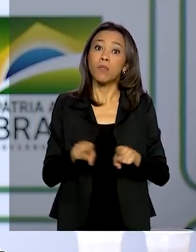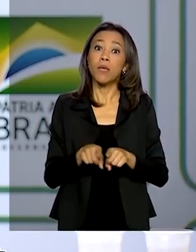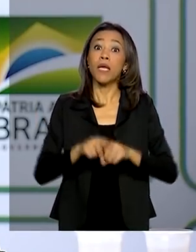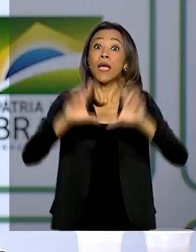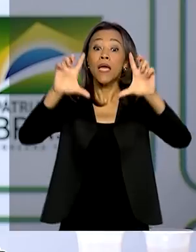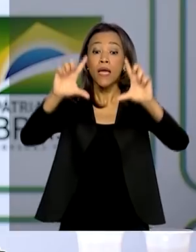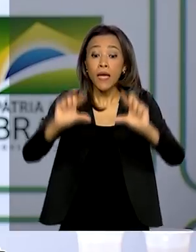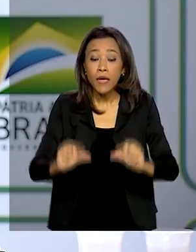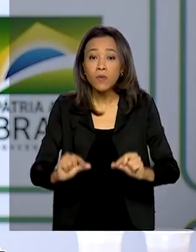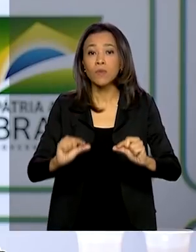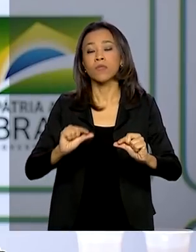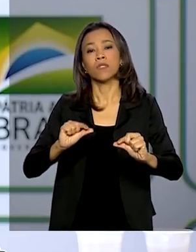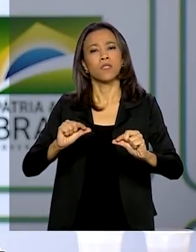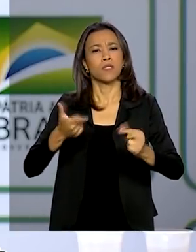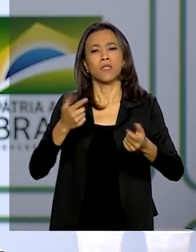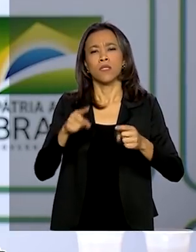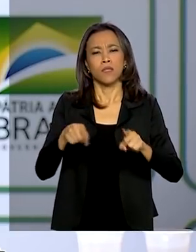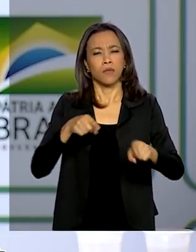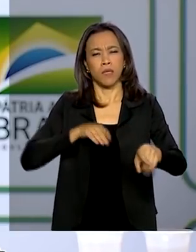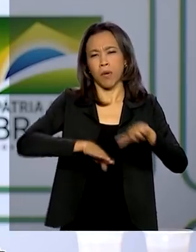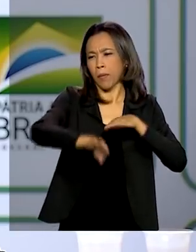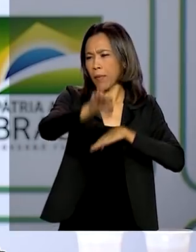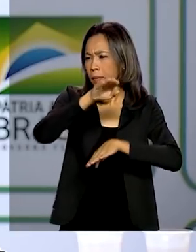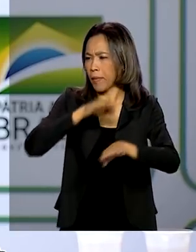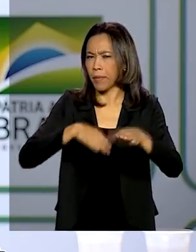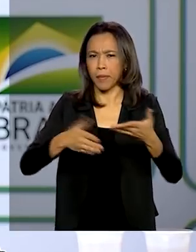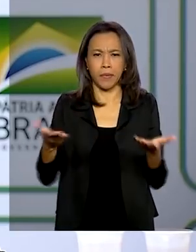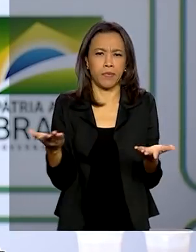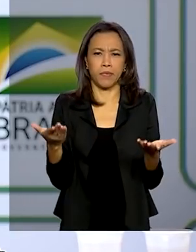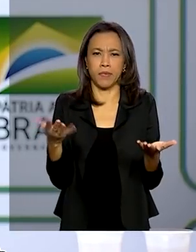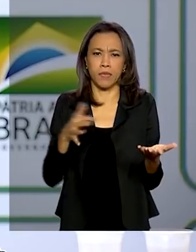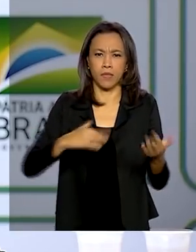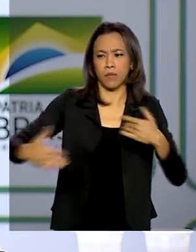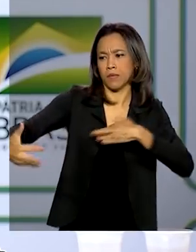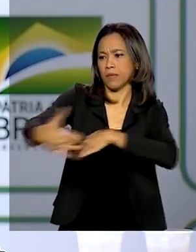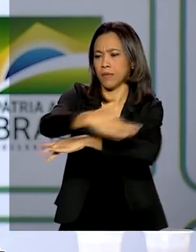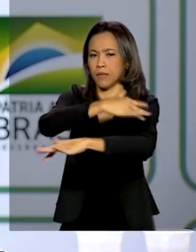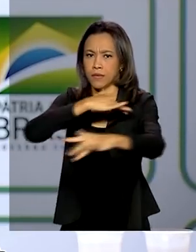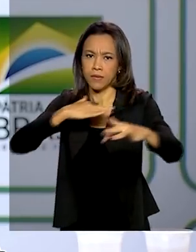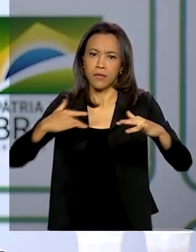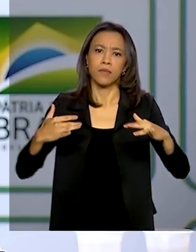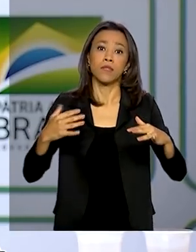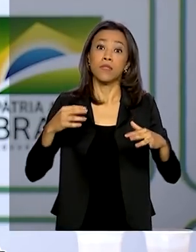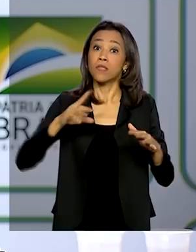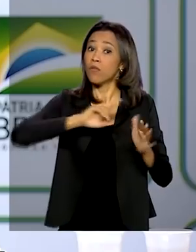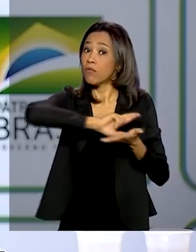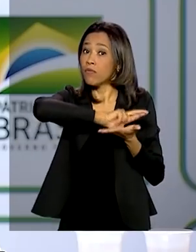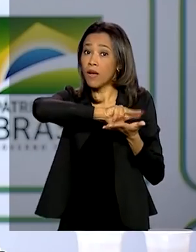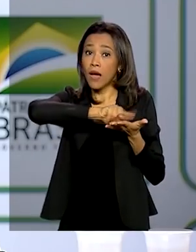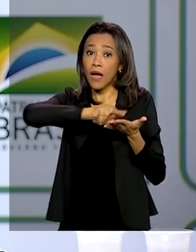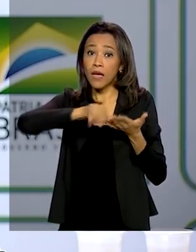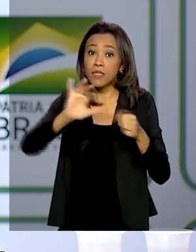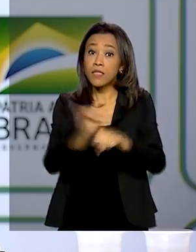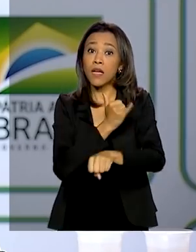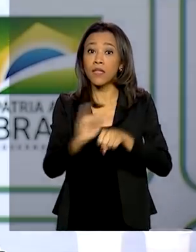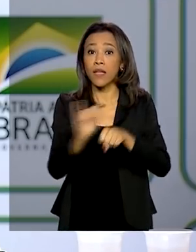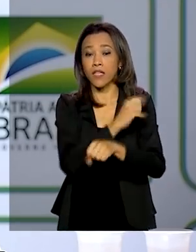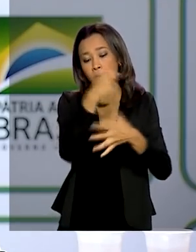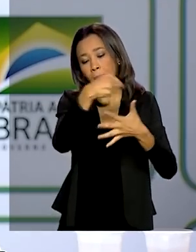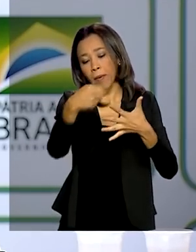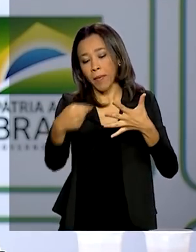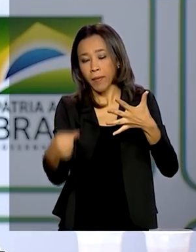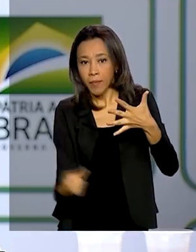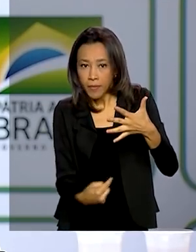urbana em determinados aparelhos. Existem uma série de medidas que vai se tomando até que você tenha um